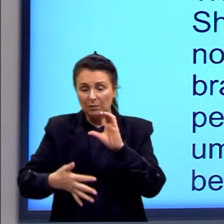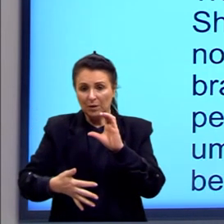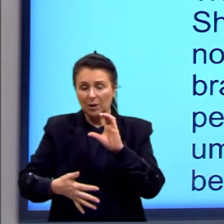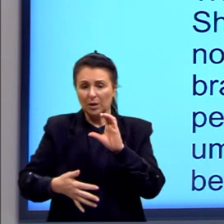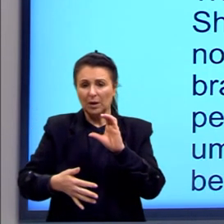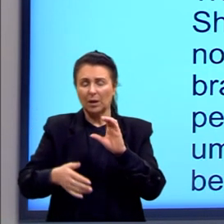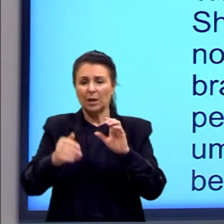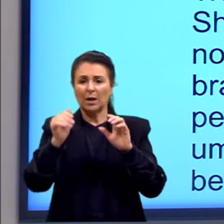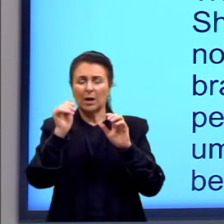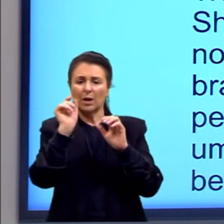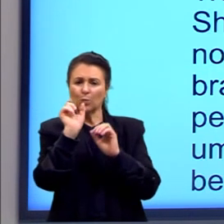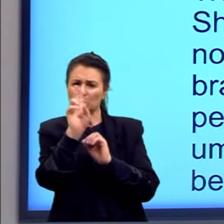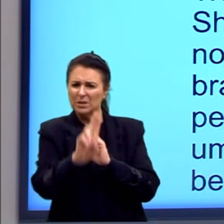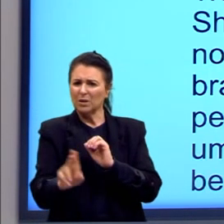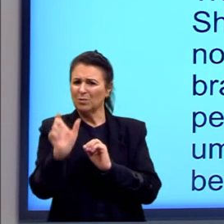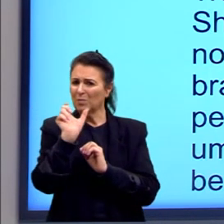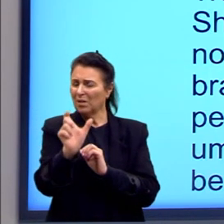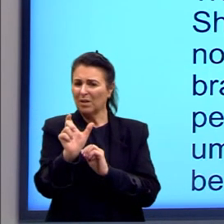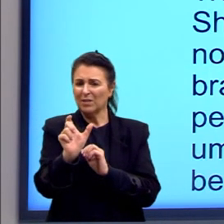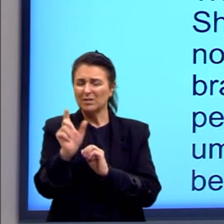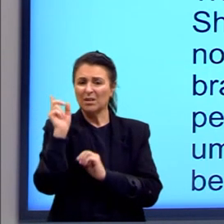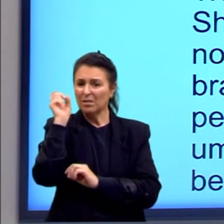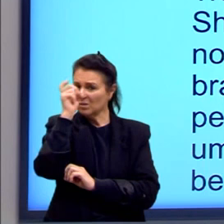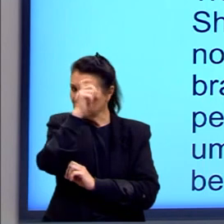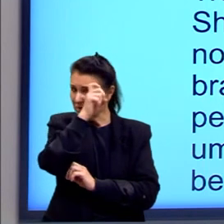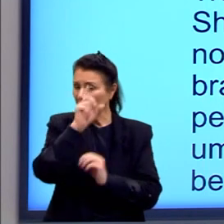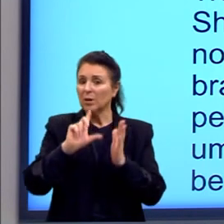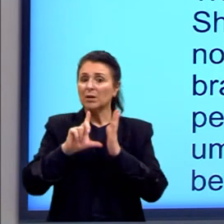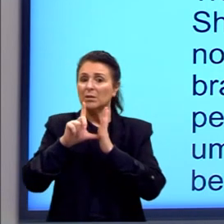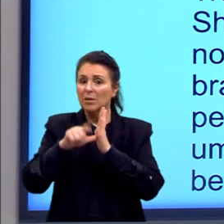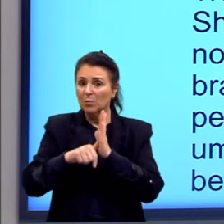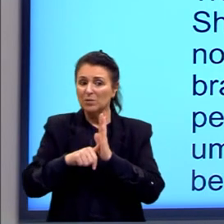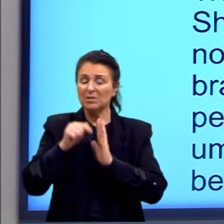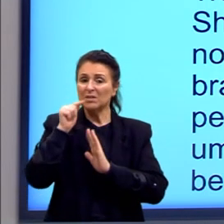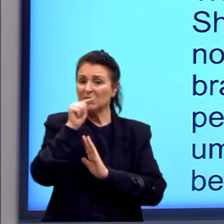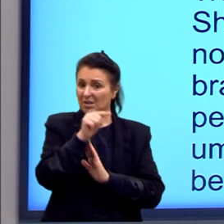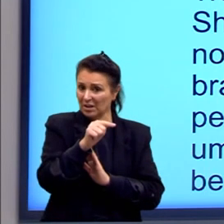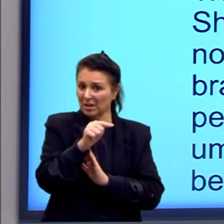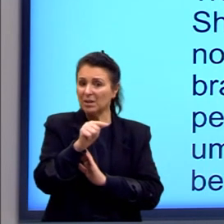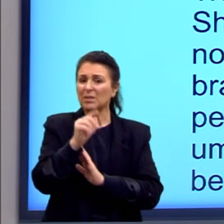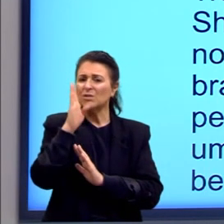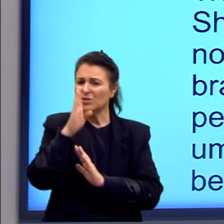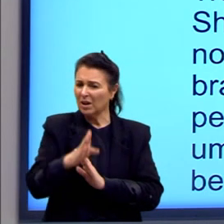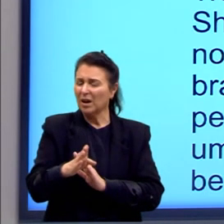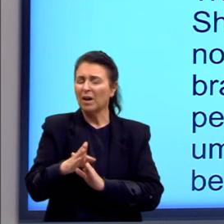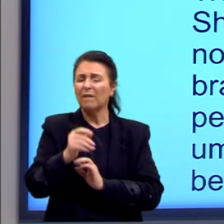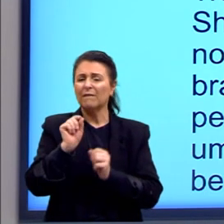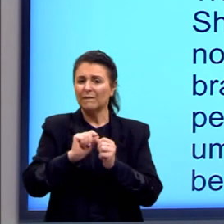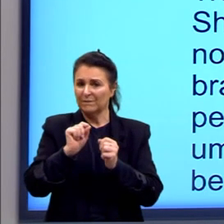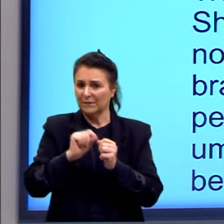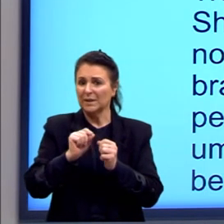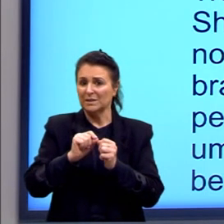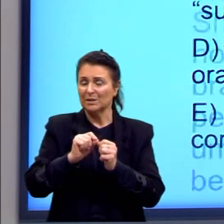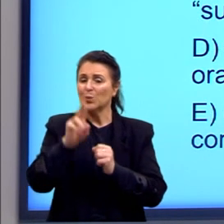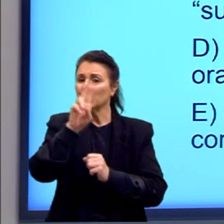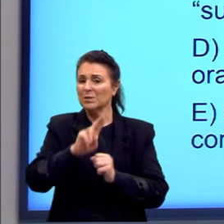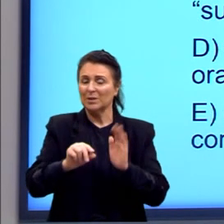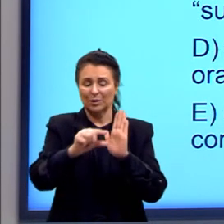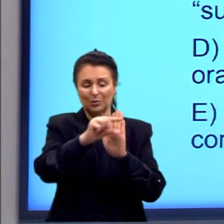é uma tarefa impossível. Depois que ele mesmo já o fez também em versos.